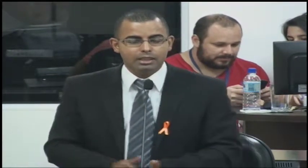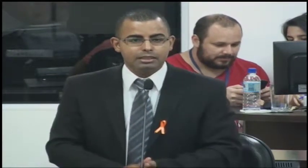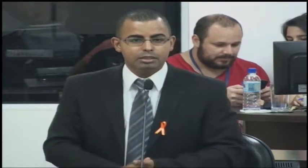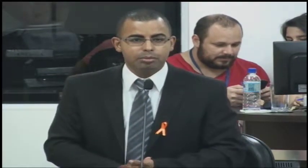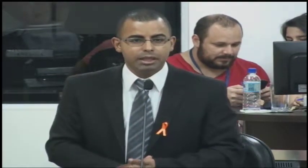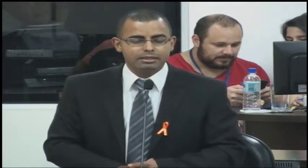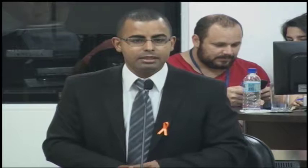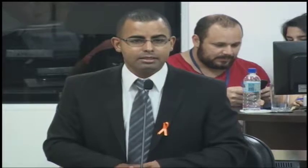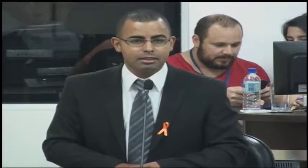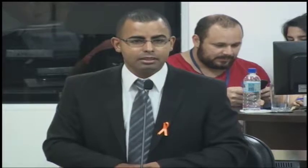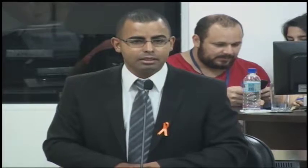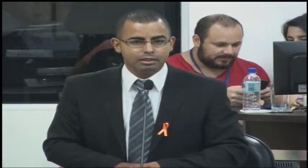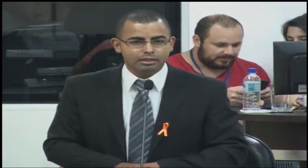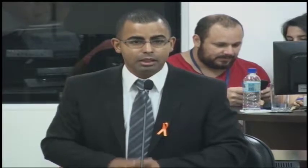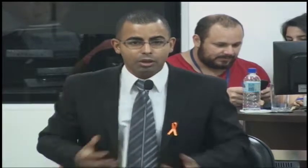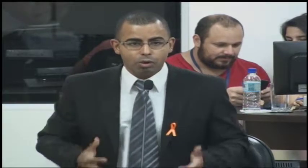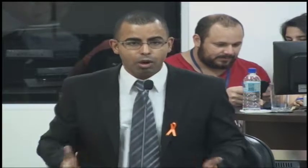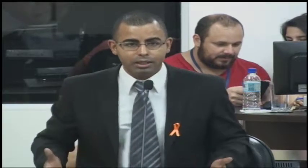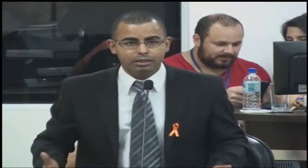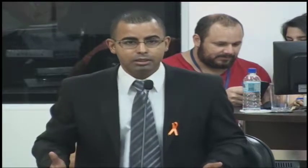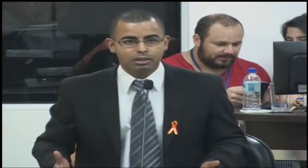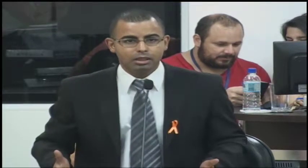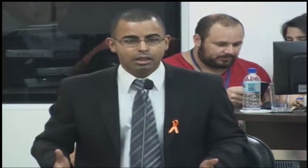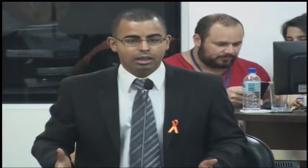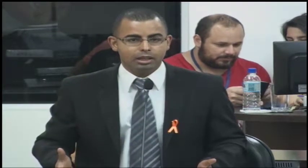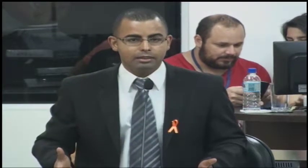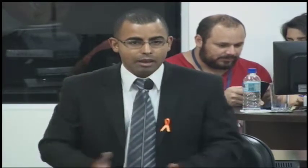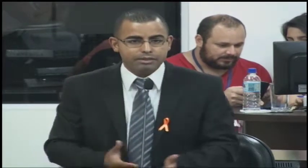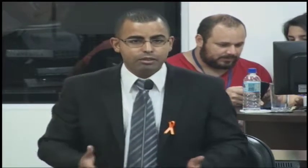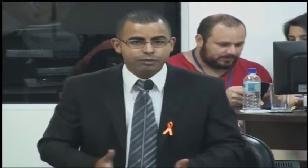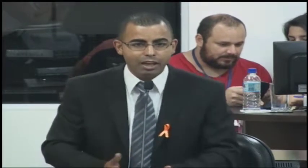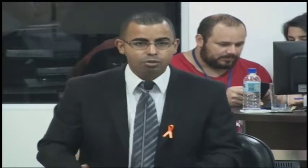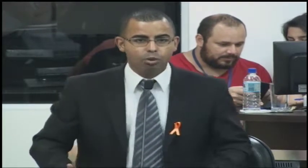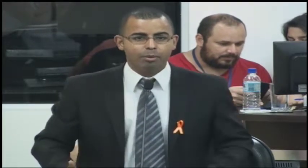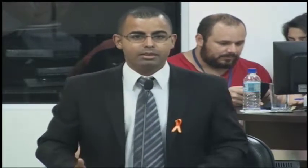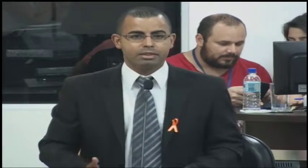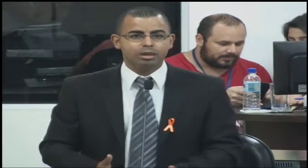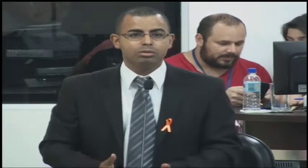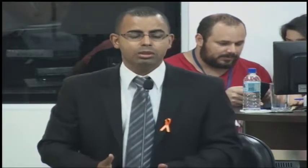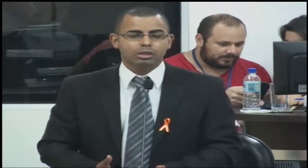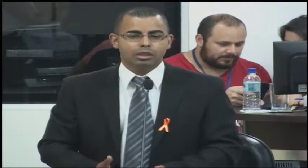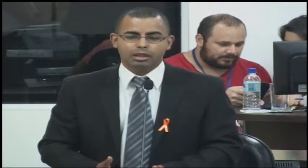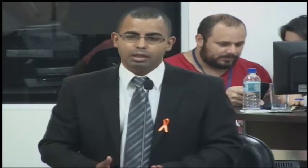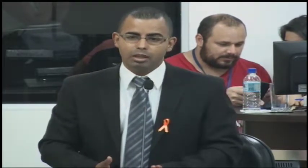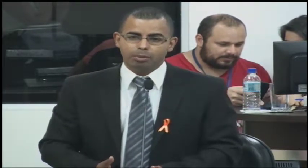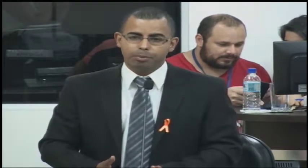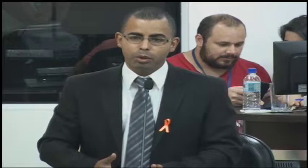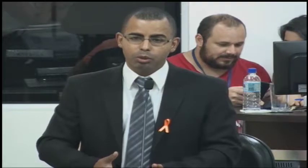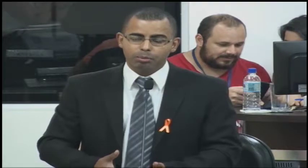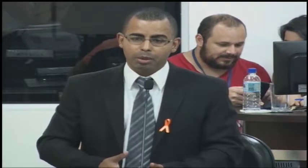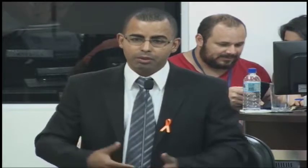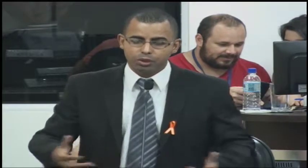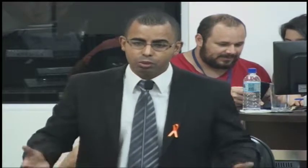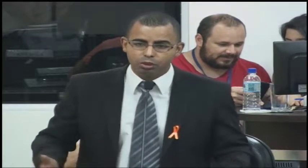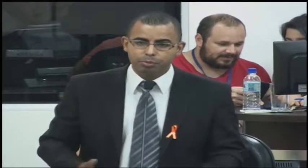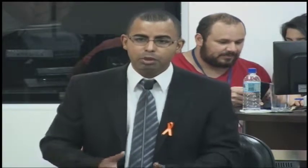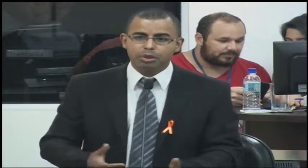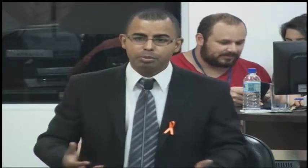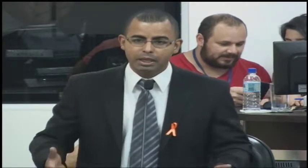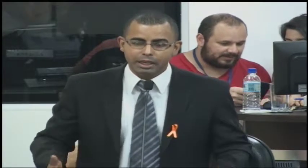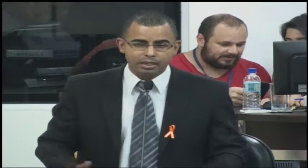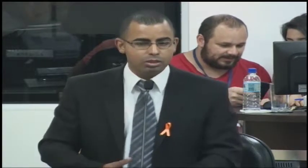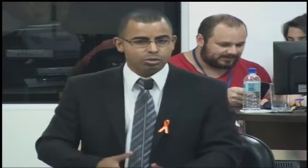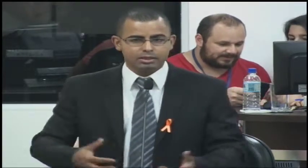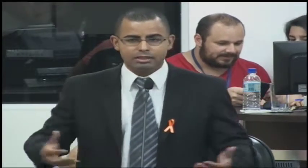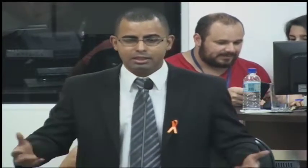essas empresas não recolhem, deve ser feita alguma ação pela prefeitura, pelo